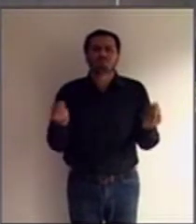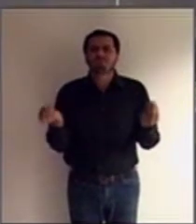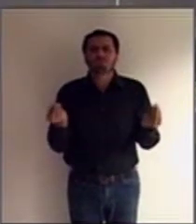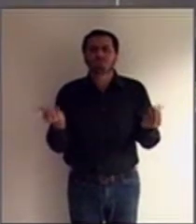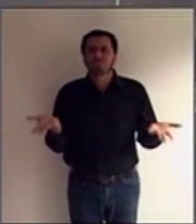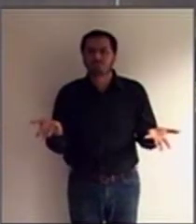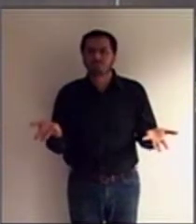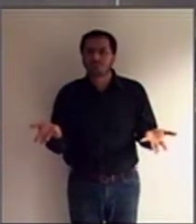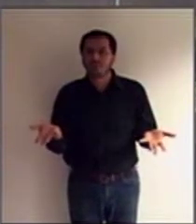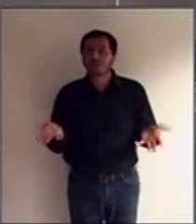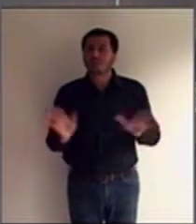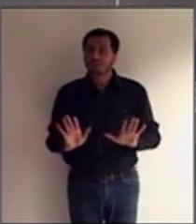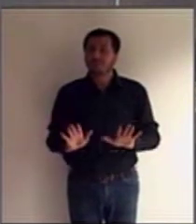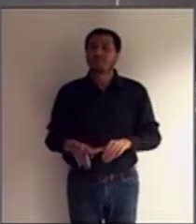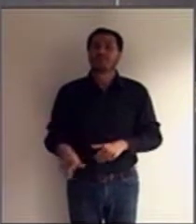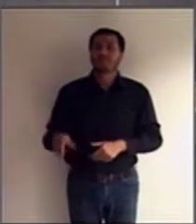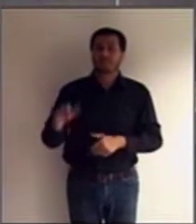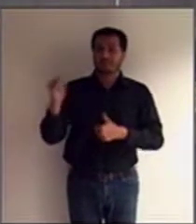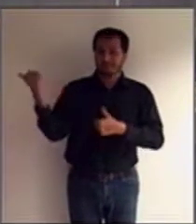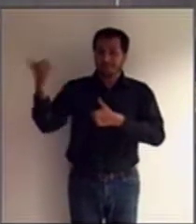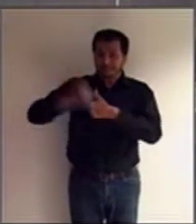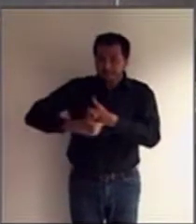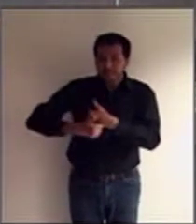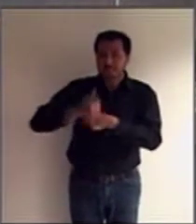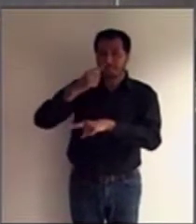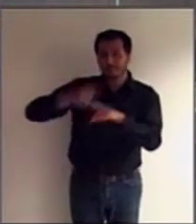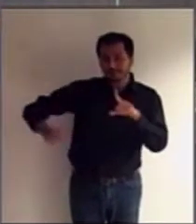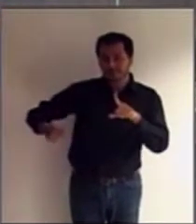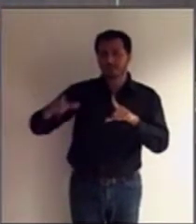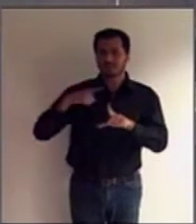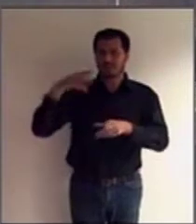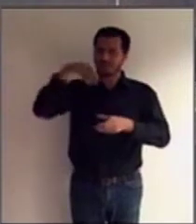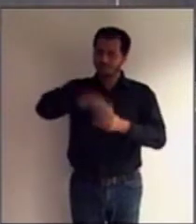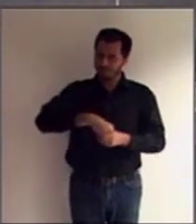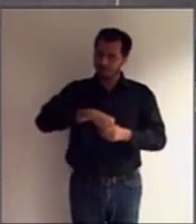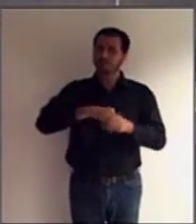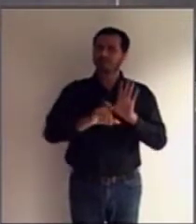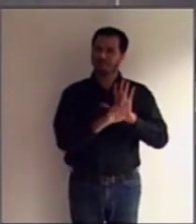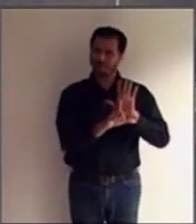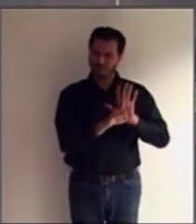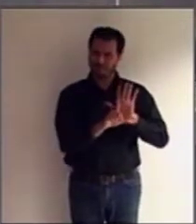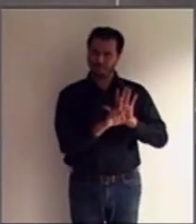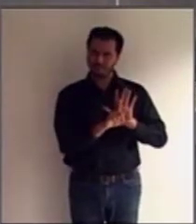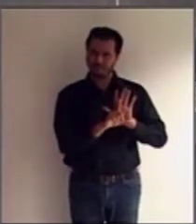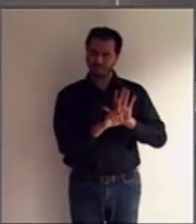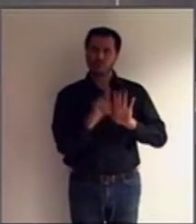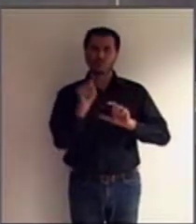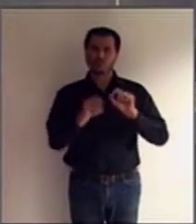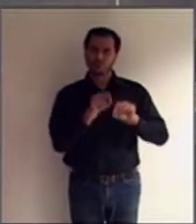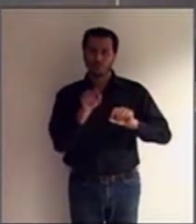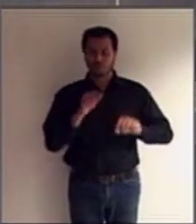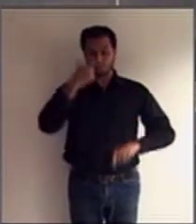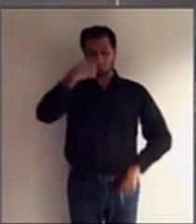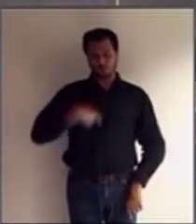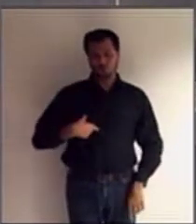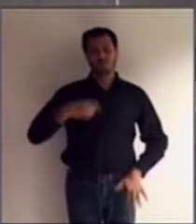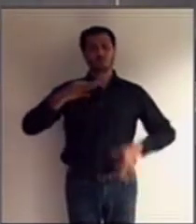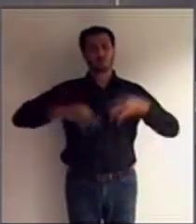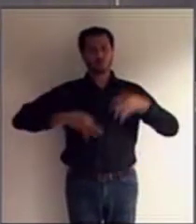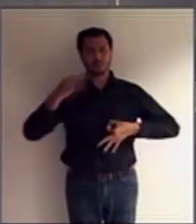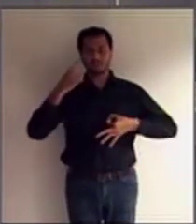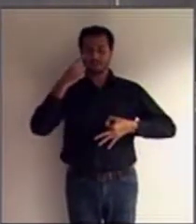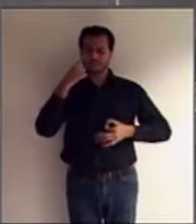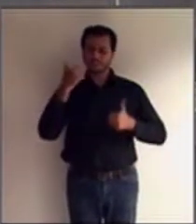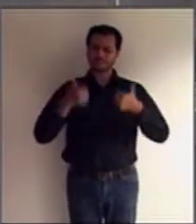está prevista na legislação de forma ampla e dependente do convencimento do juiz sobre as